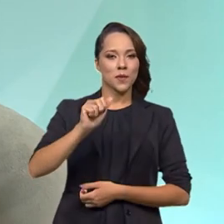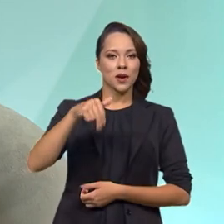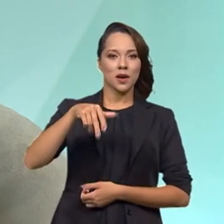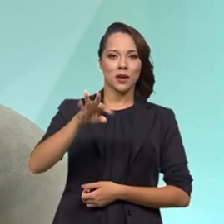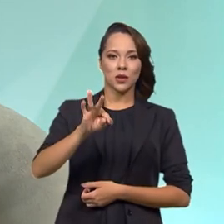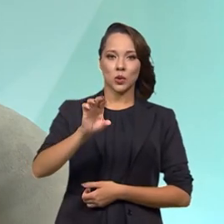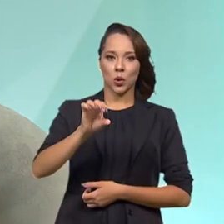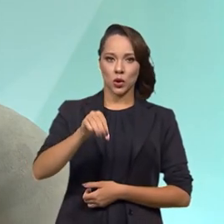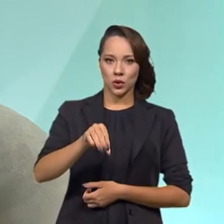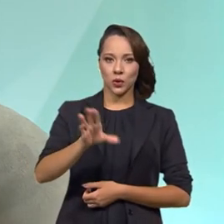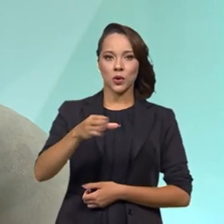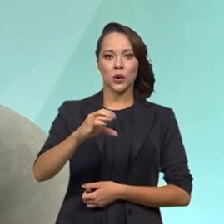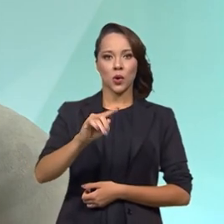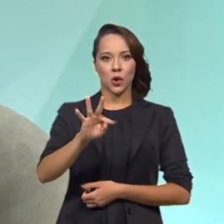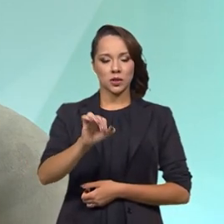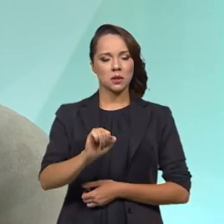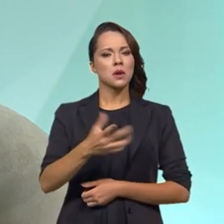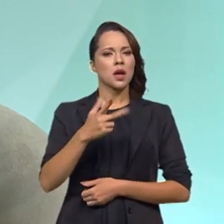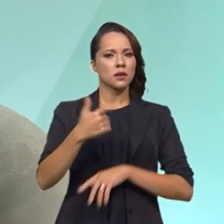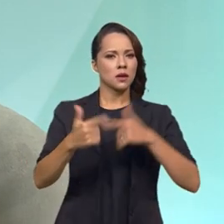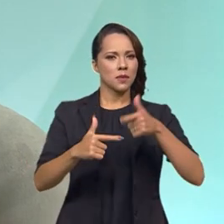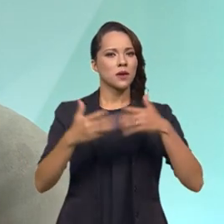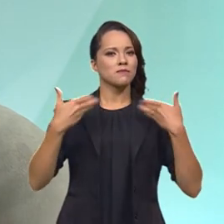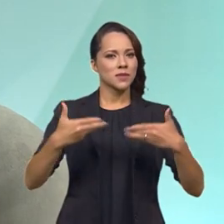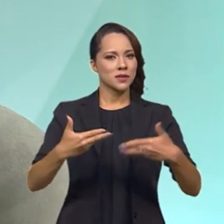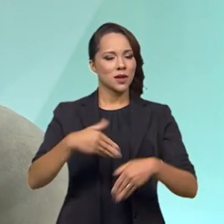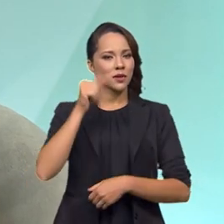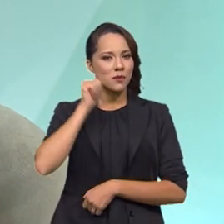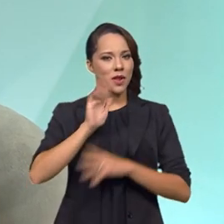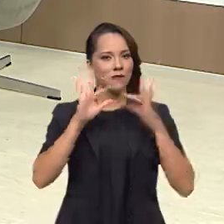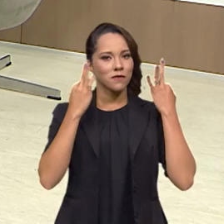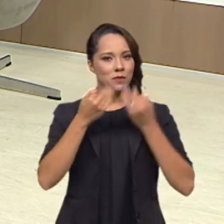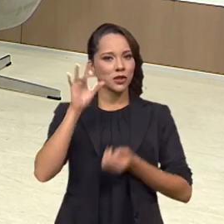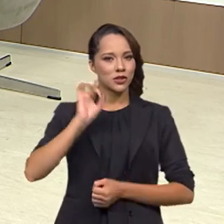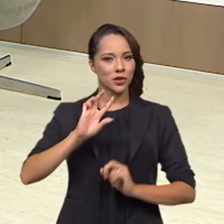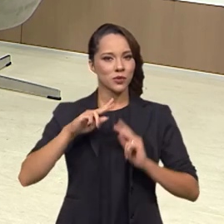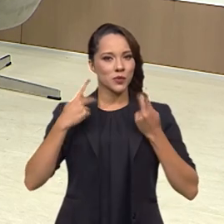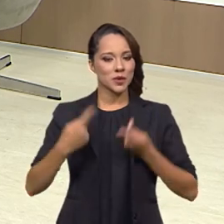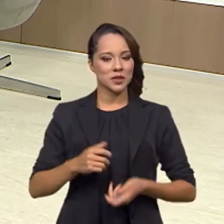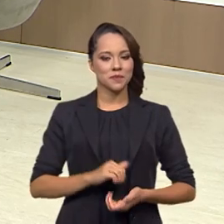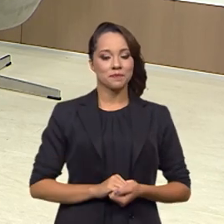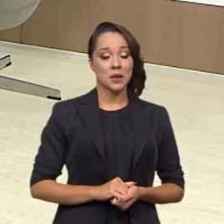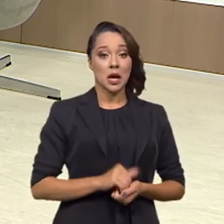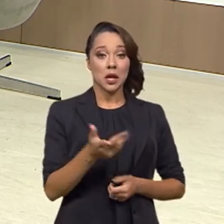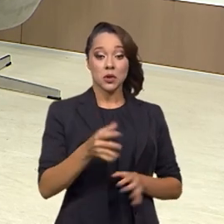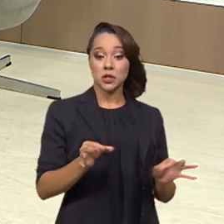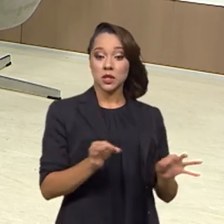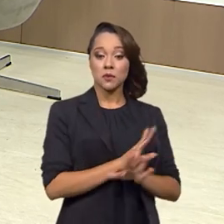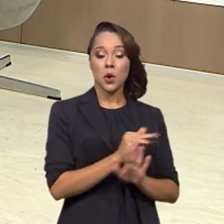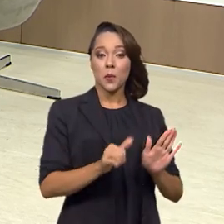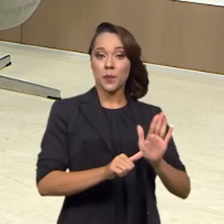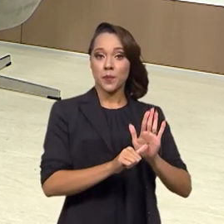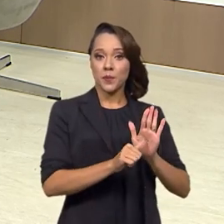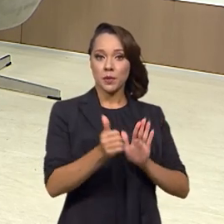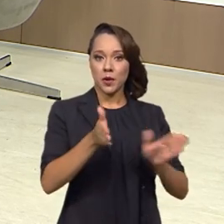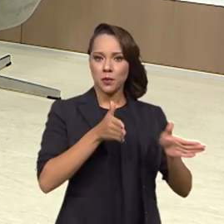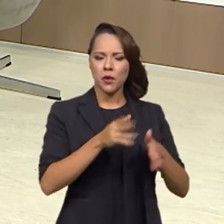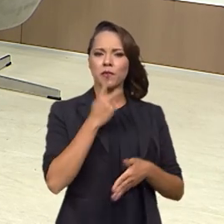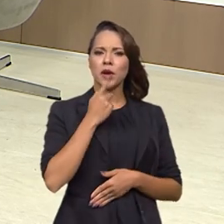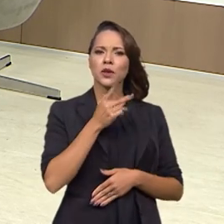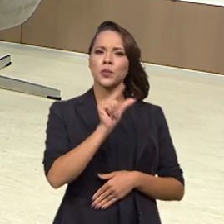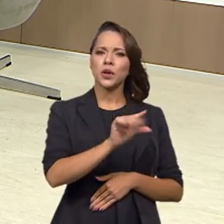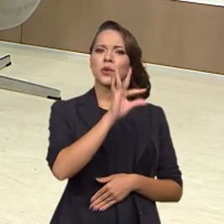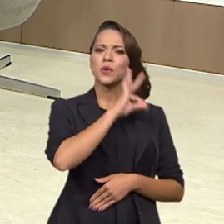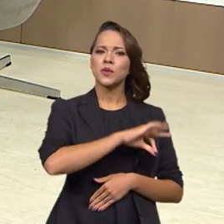Costa, do Ministério da Mulher, da Família e dos Direitos Humanos. Secretário, a gente terminou o primeiro bloco falando um pouquinho do auxílio